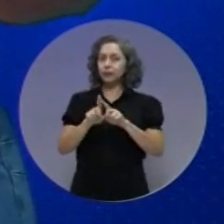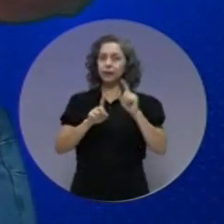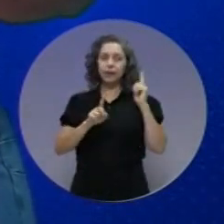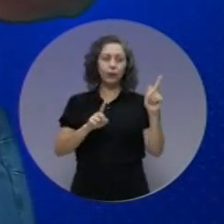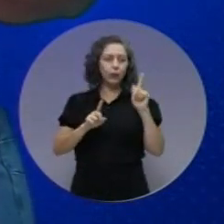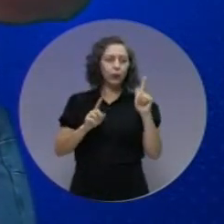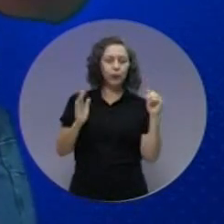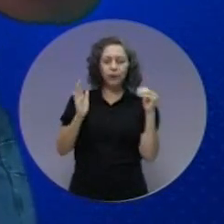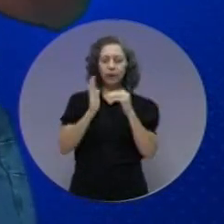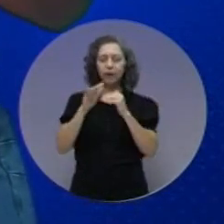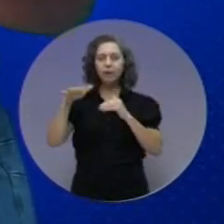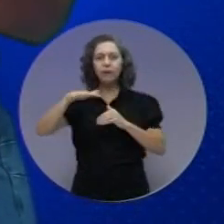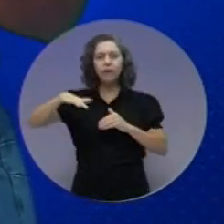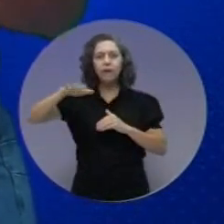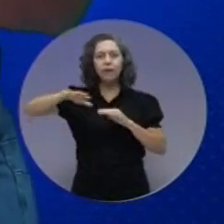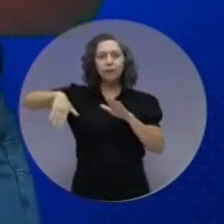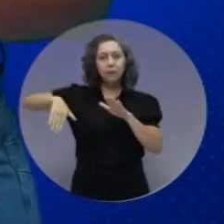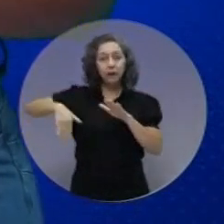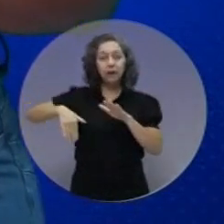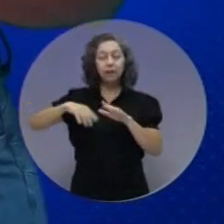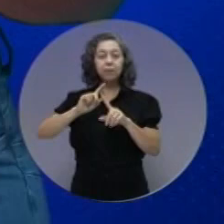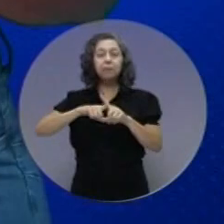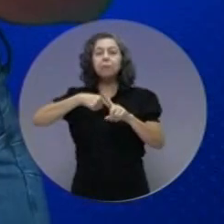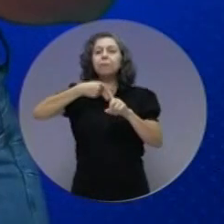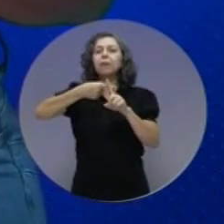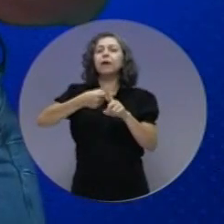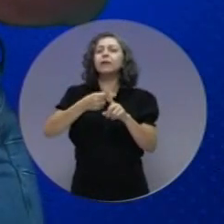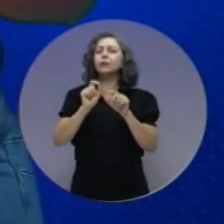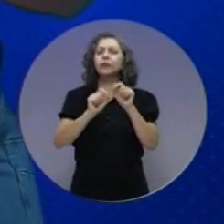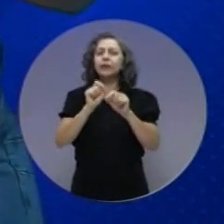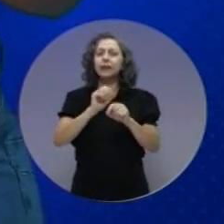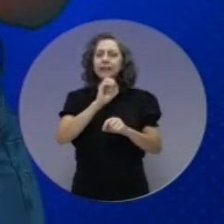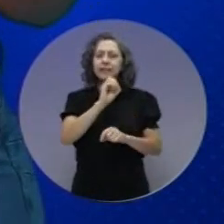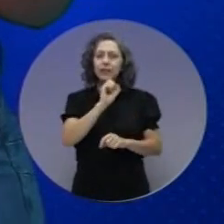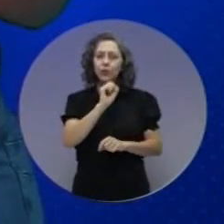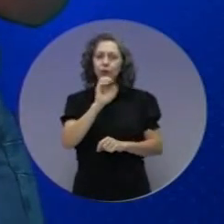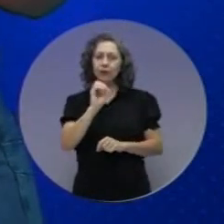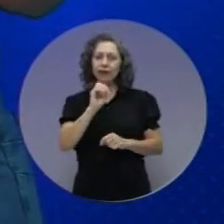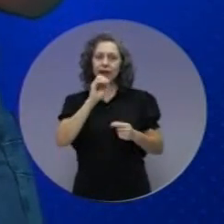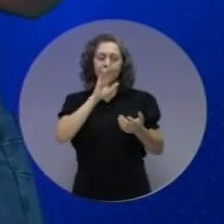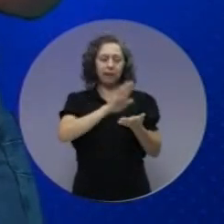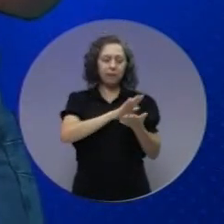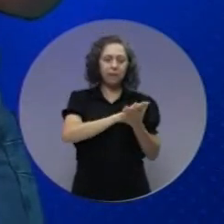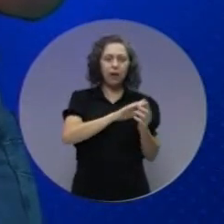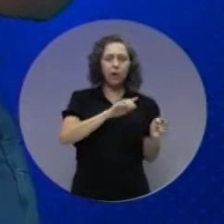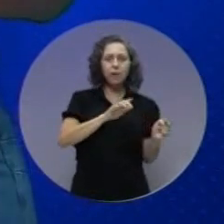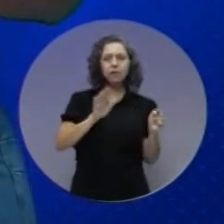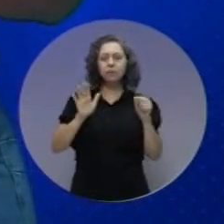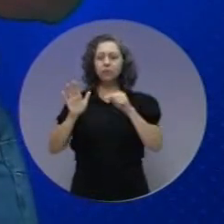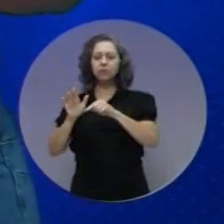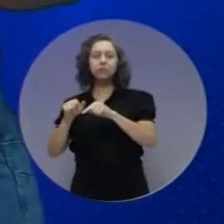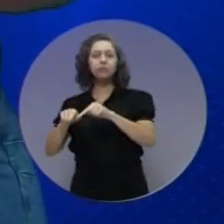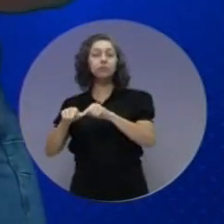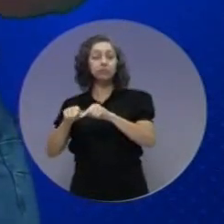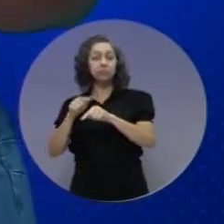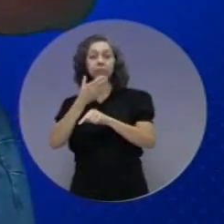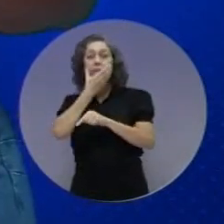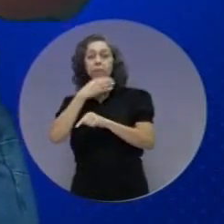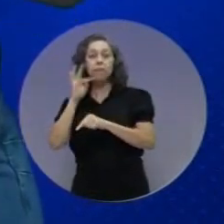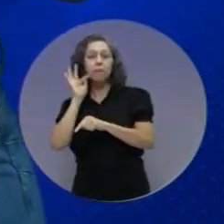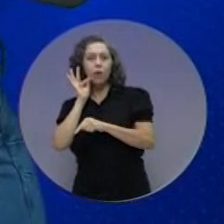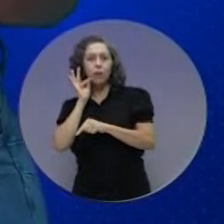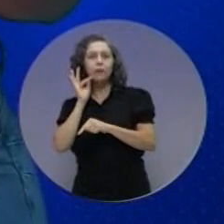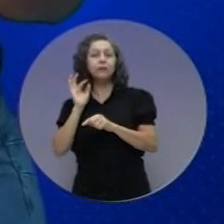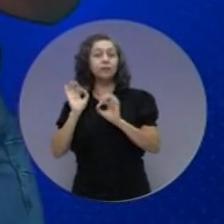365, que liga Gurupi ao povoado Trevo da Praia. Além de duplicar a Teor 080, de Palmas a Paraíso.